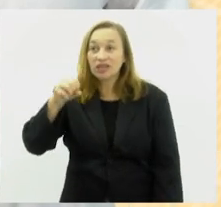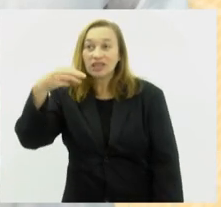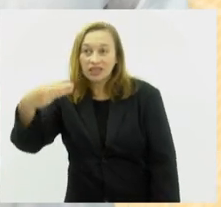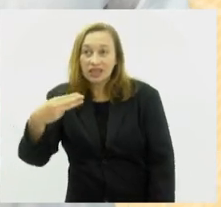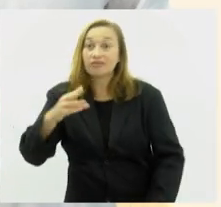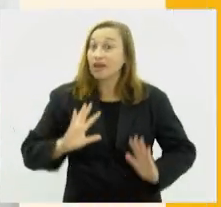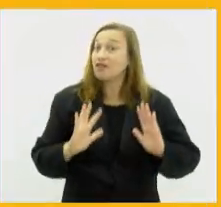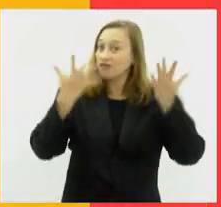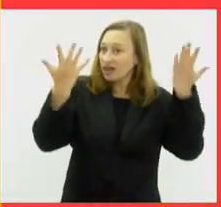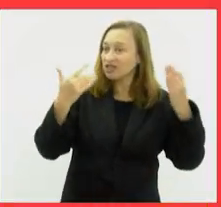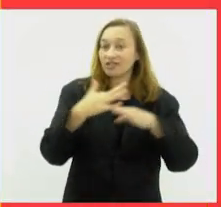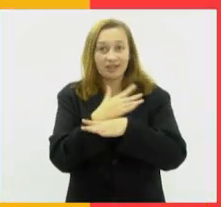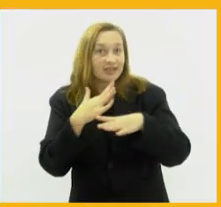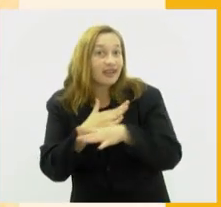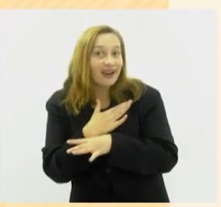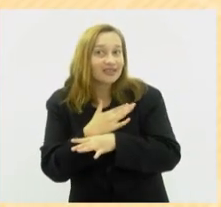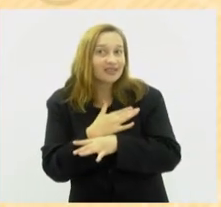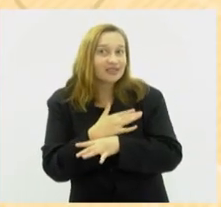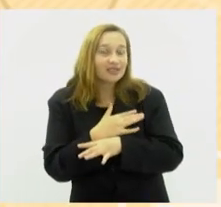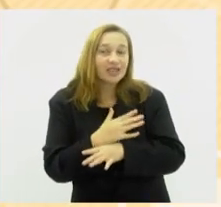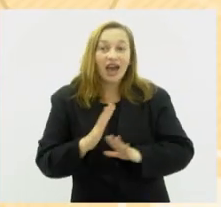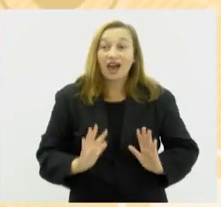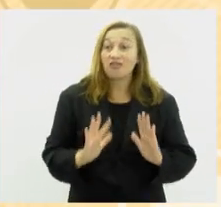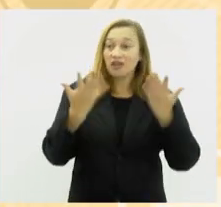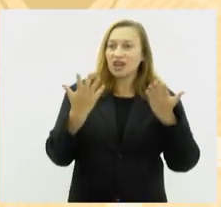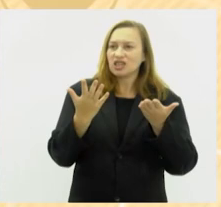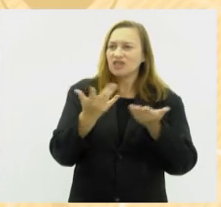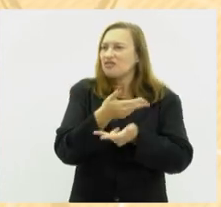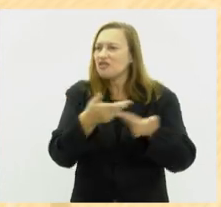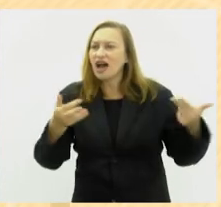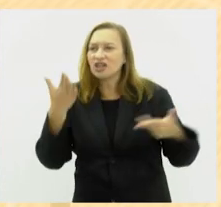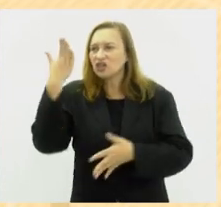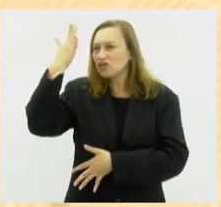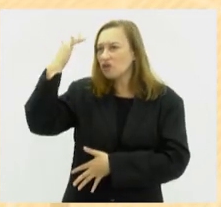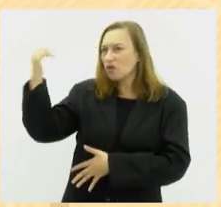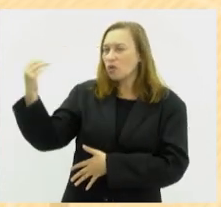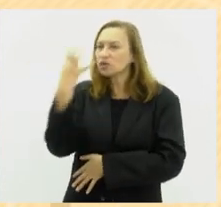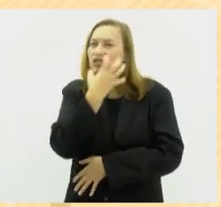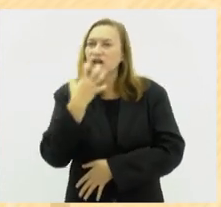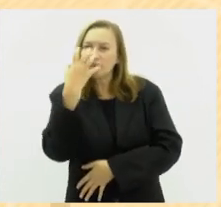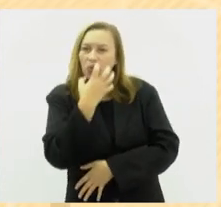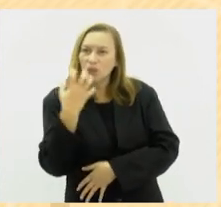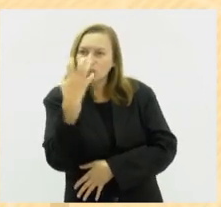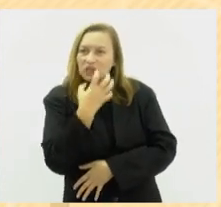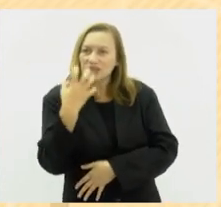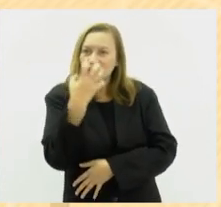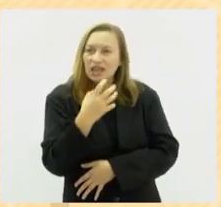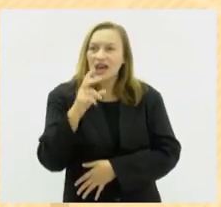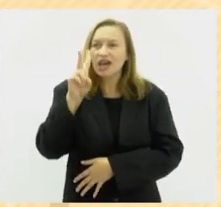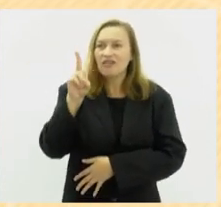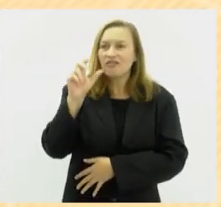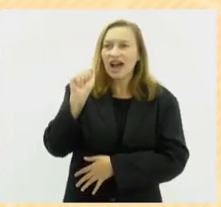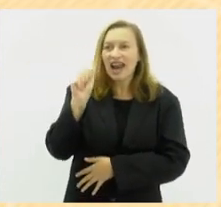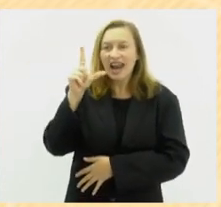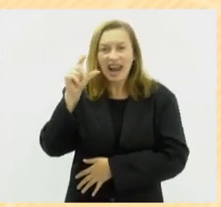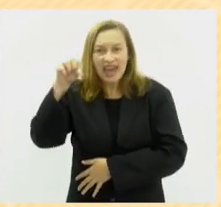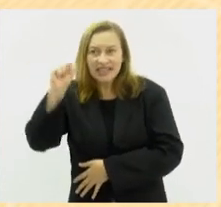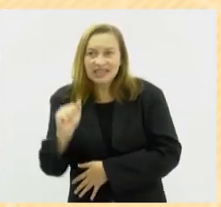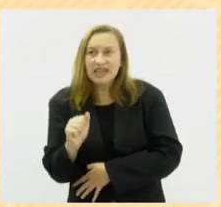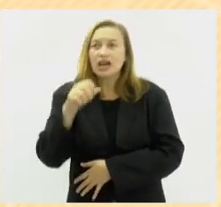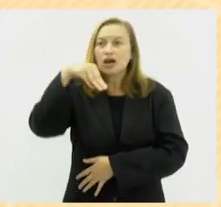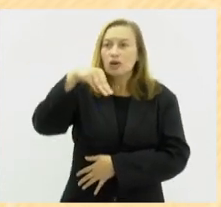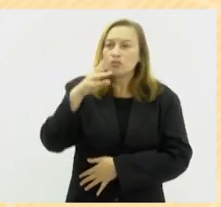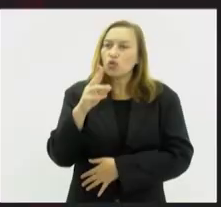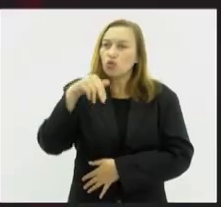festa na cidade. O evento recebe grandes nomes da música, como Eli Soares, Valesca Maíssa, Mumuzinho,